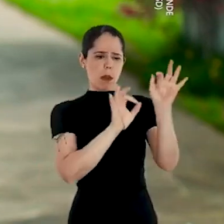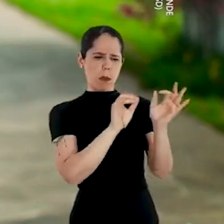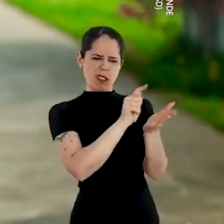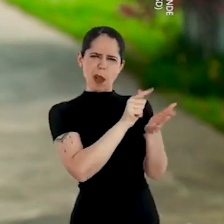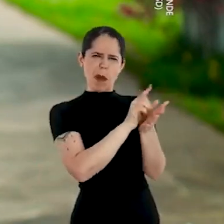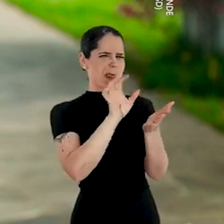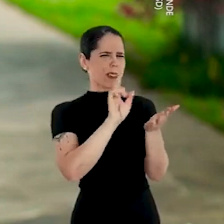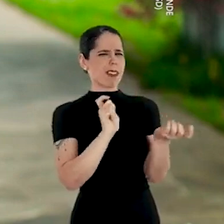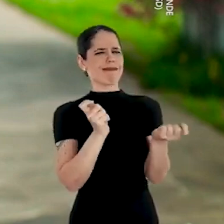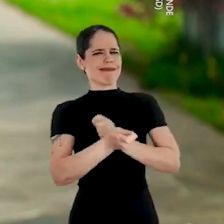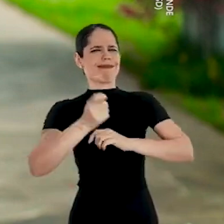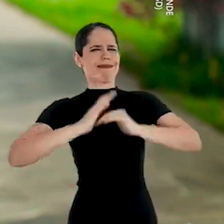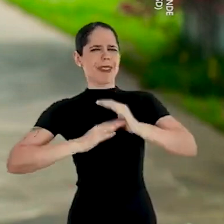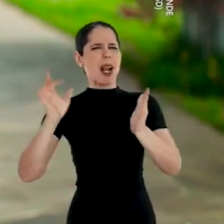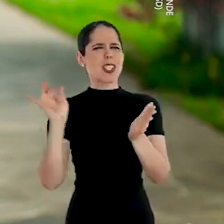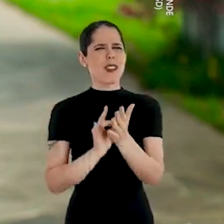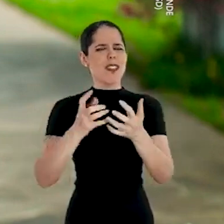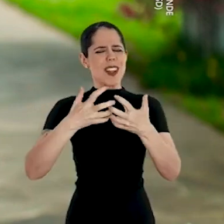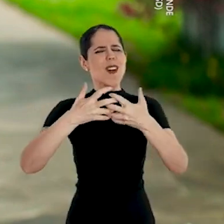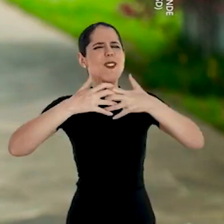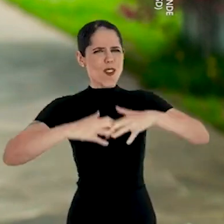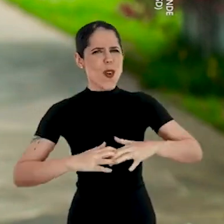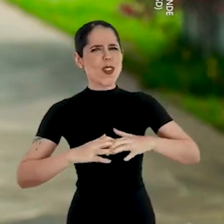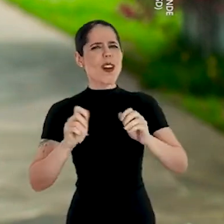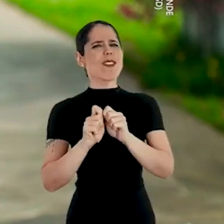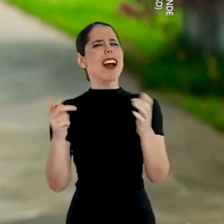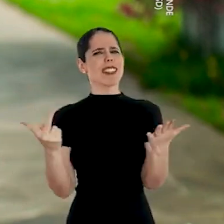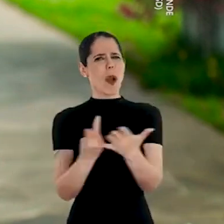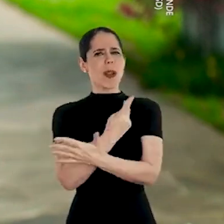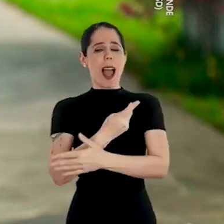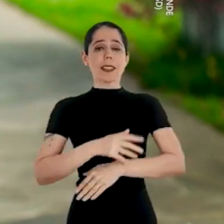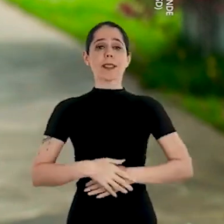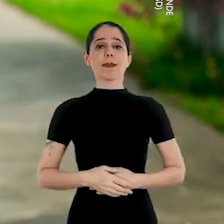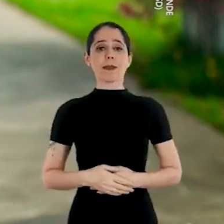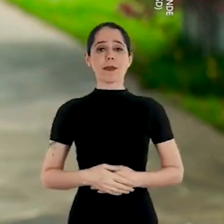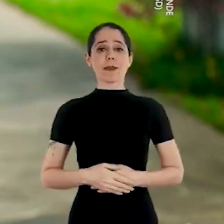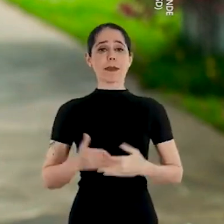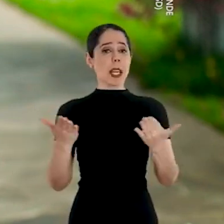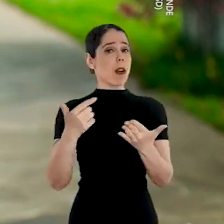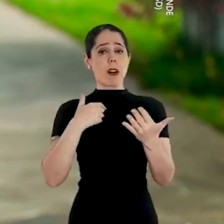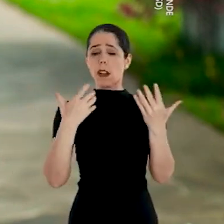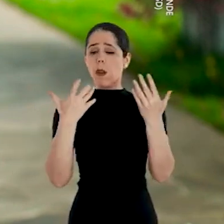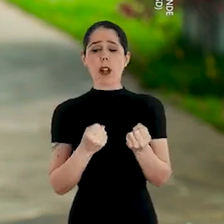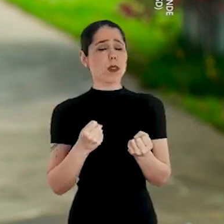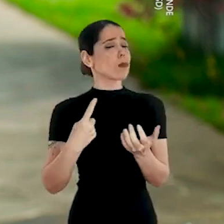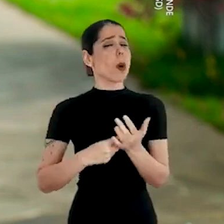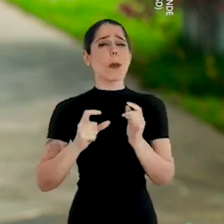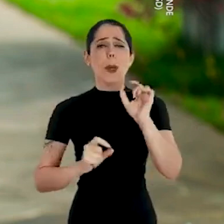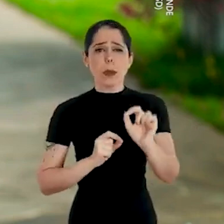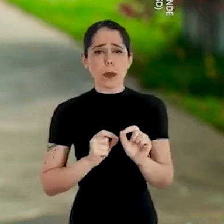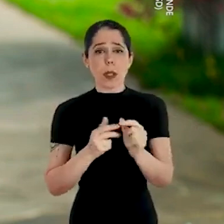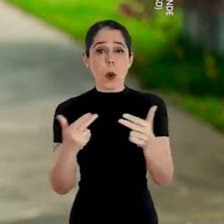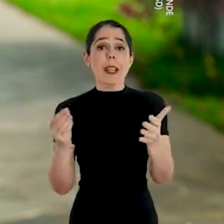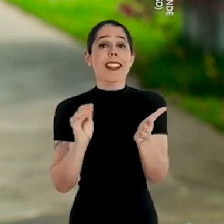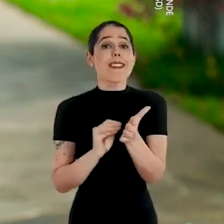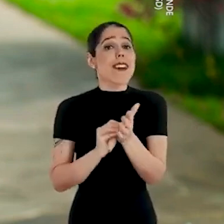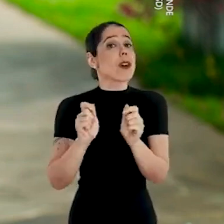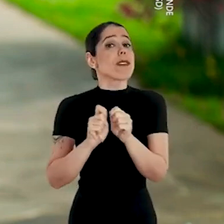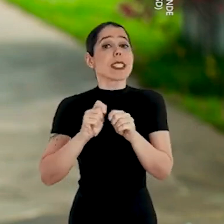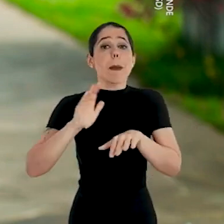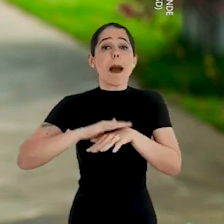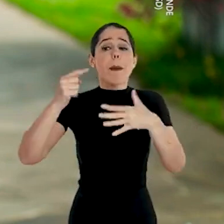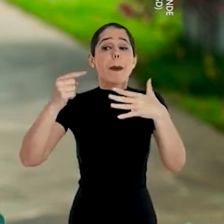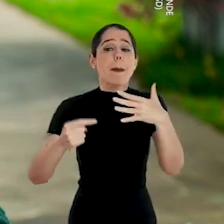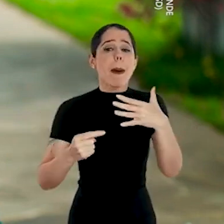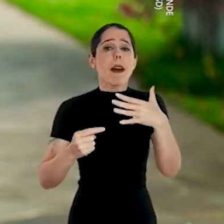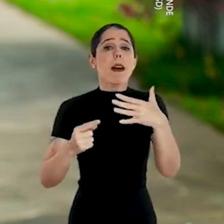os projetos do papel, botar para funcionar, fazer acontecer. E agora eu assumo o compromisso com o que ainda falta fazer.